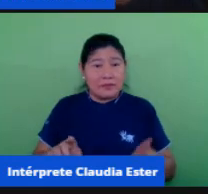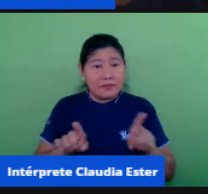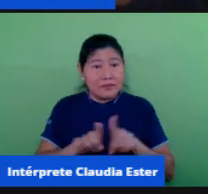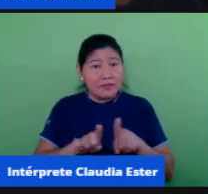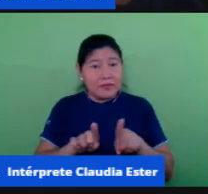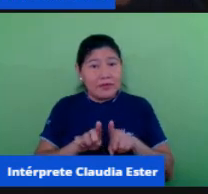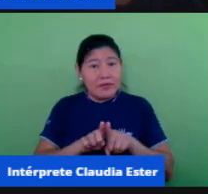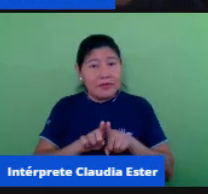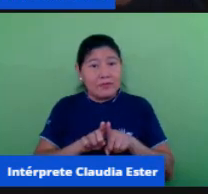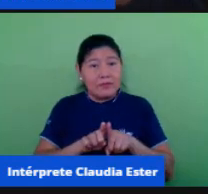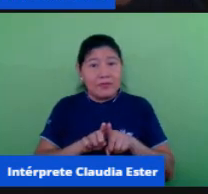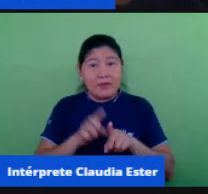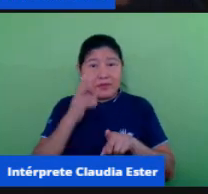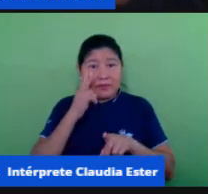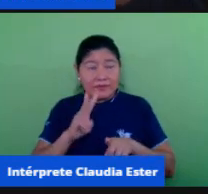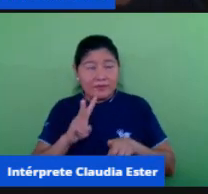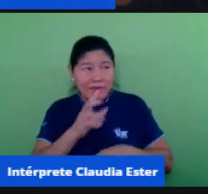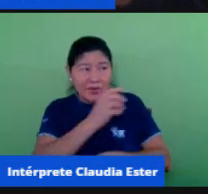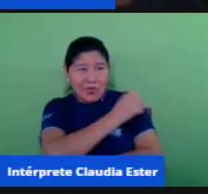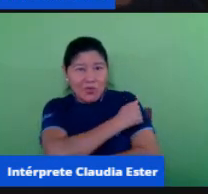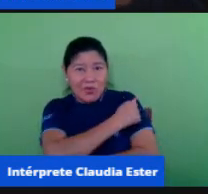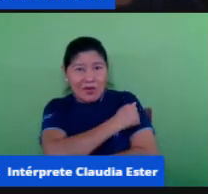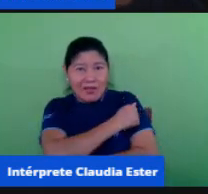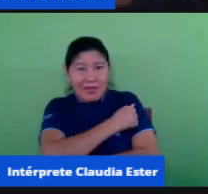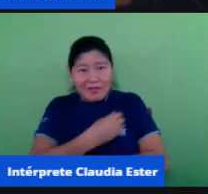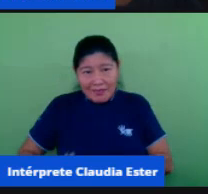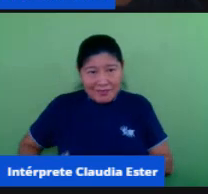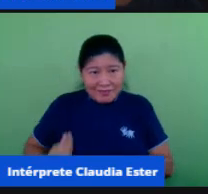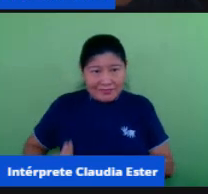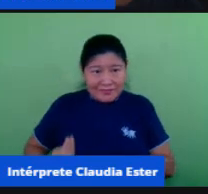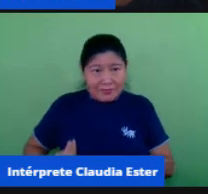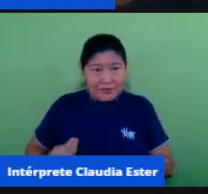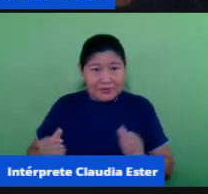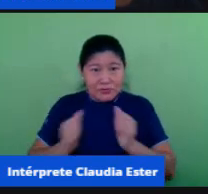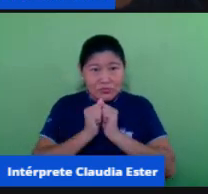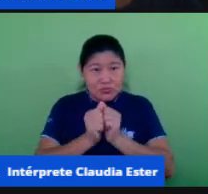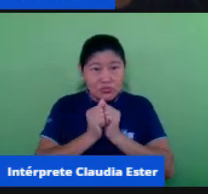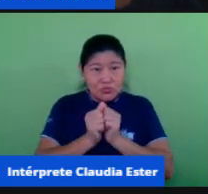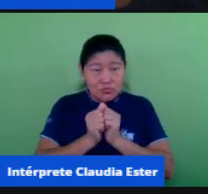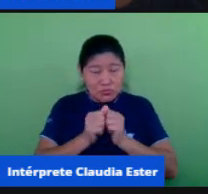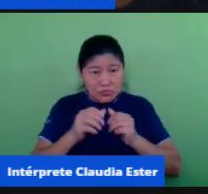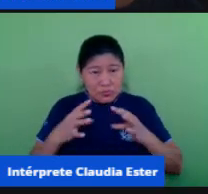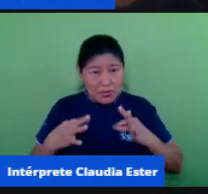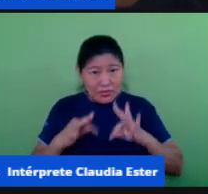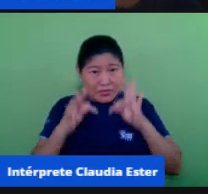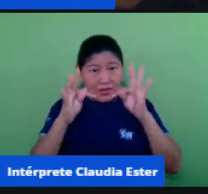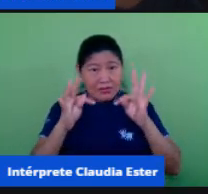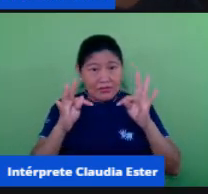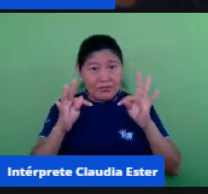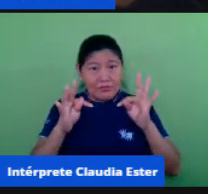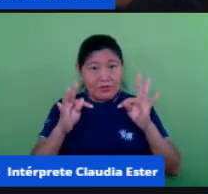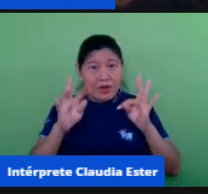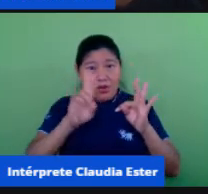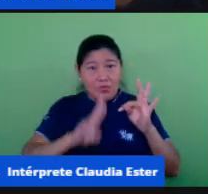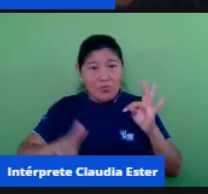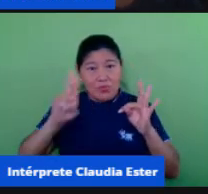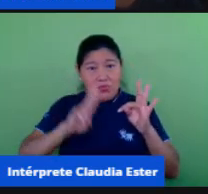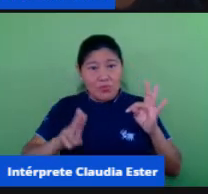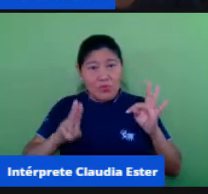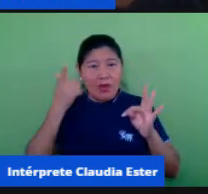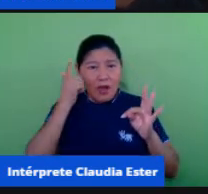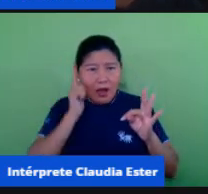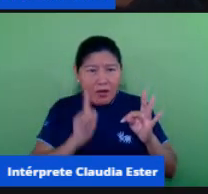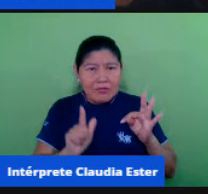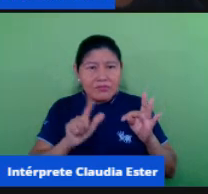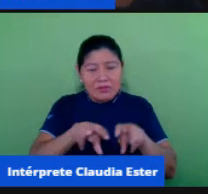se seus alunos todos tiverem acesso né vamos dizer ao celular tiver acesso ao